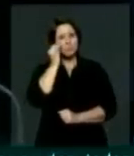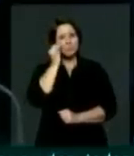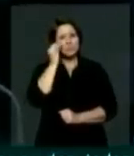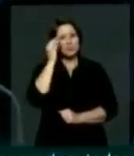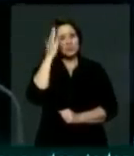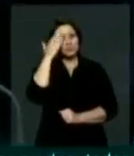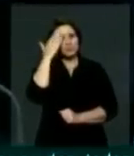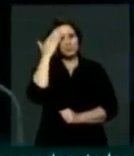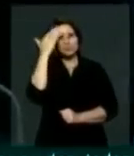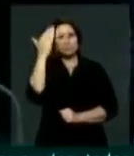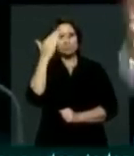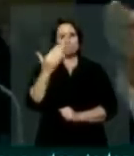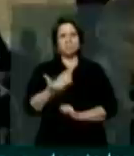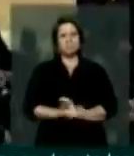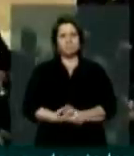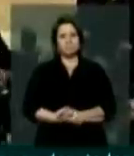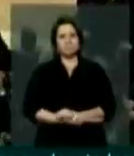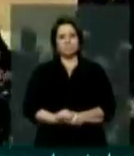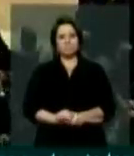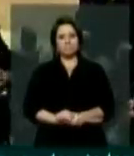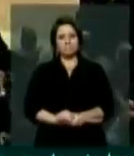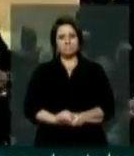vez. Muito obrigada. Obrigada.